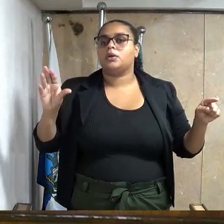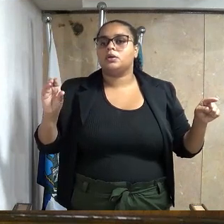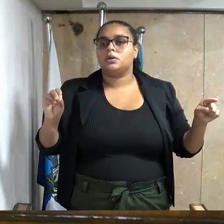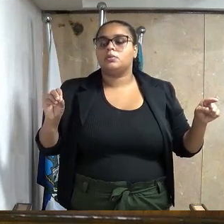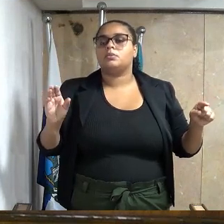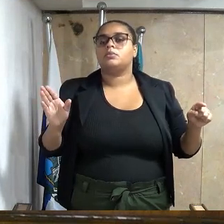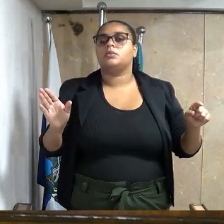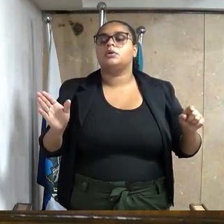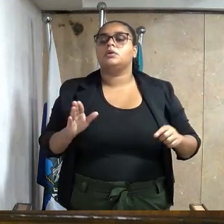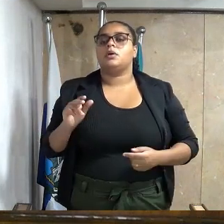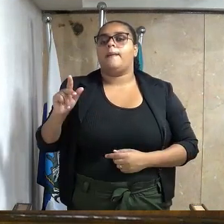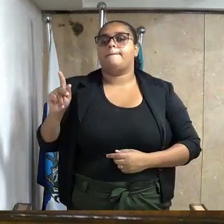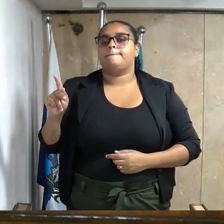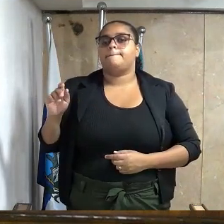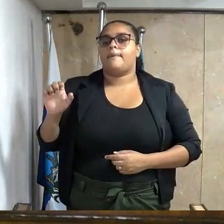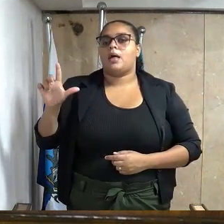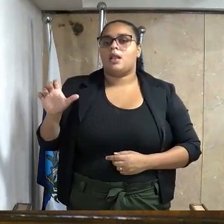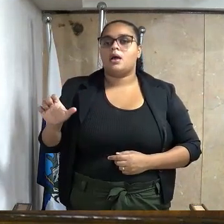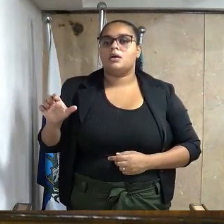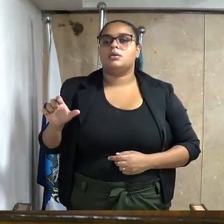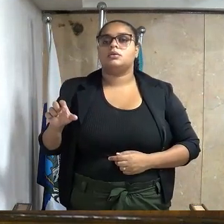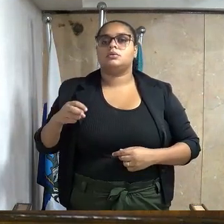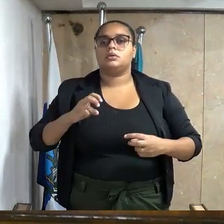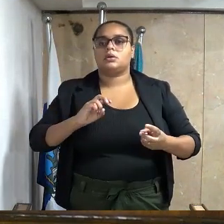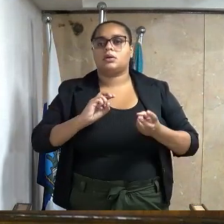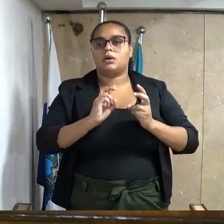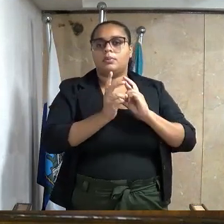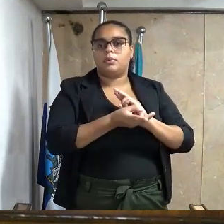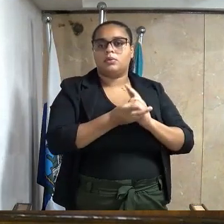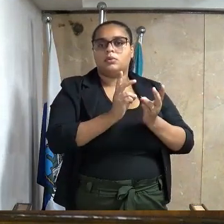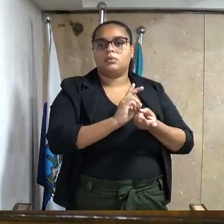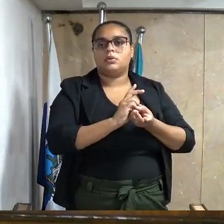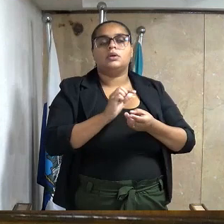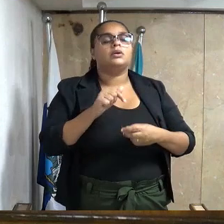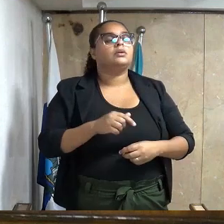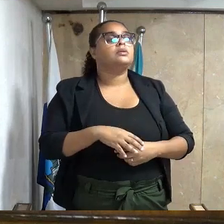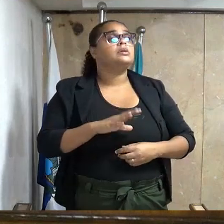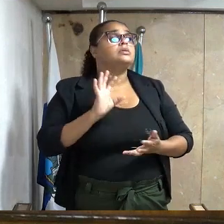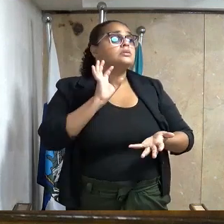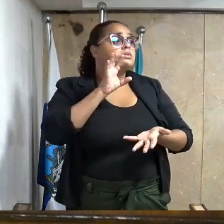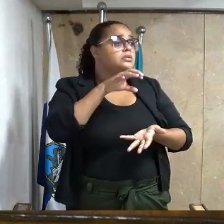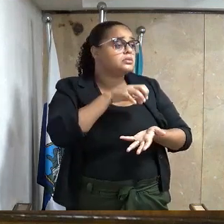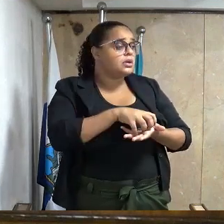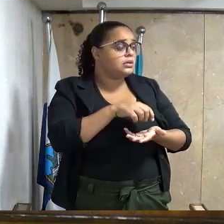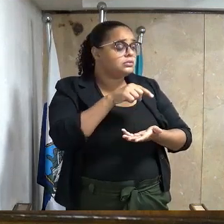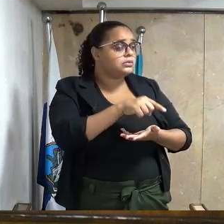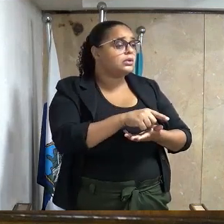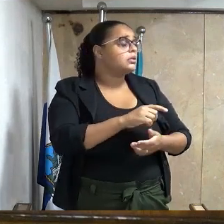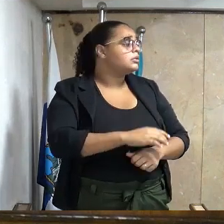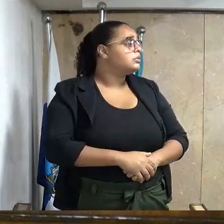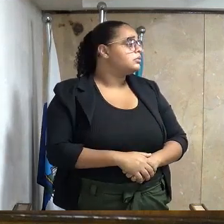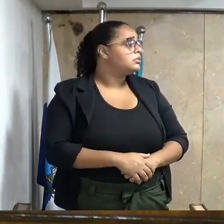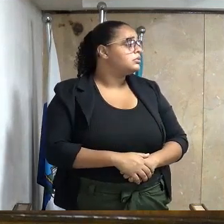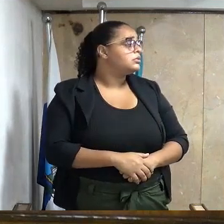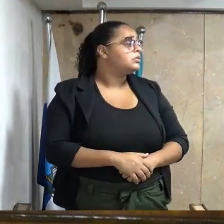Pelé, CC Capoeira Dendê, centro, por sua destreza,